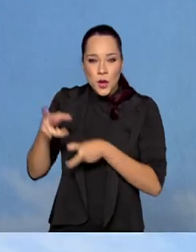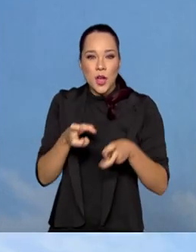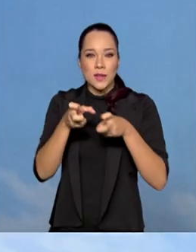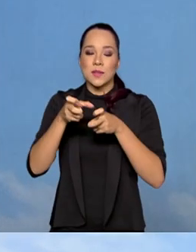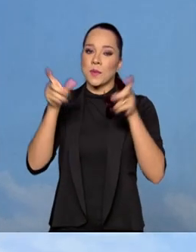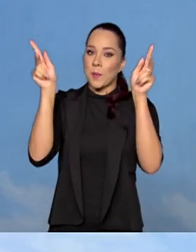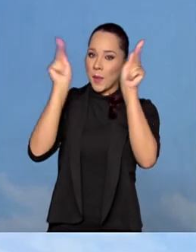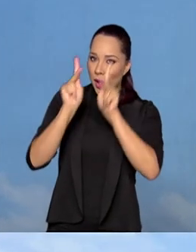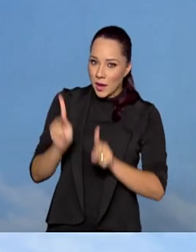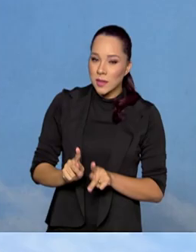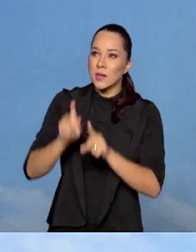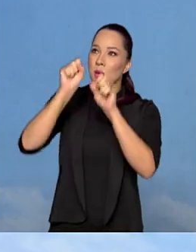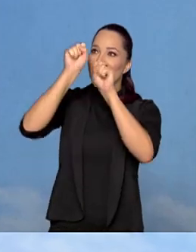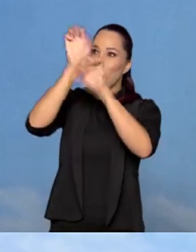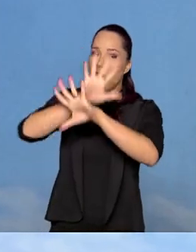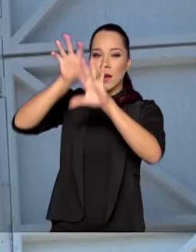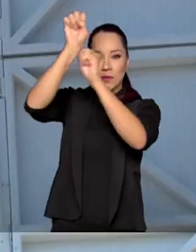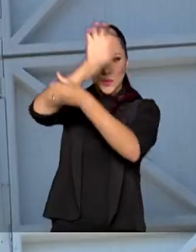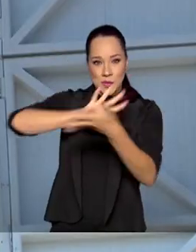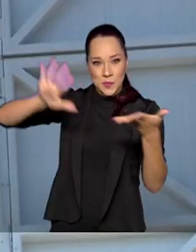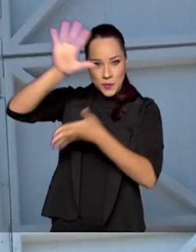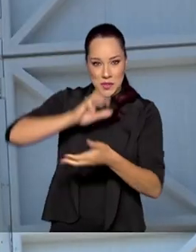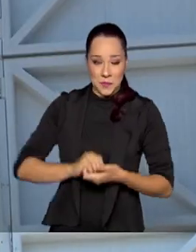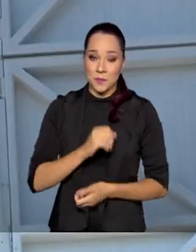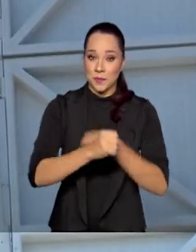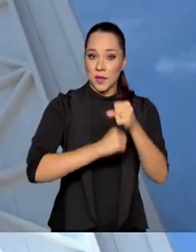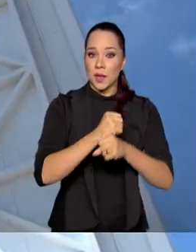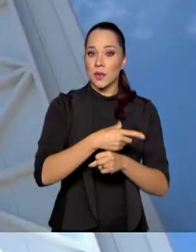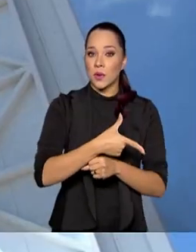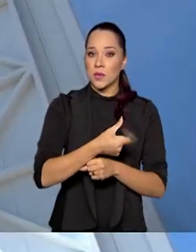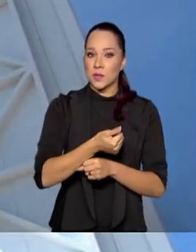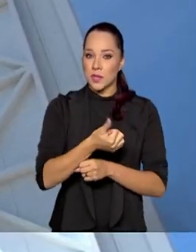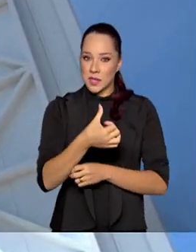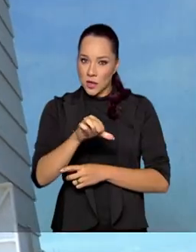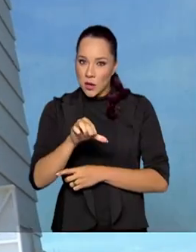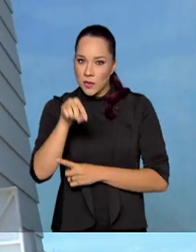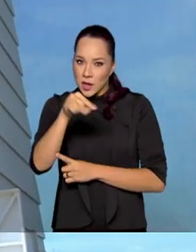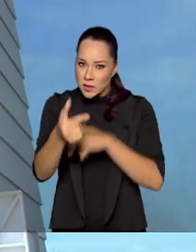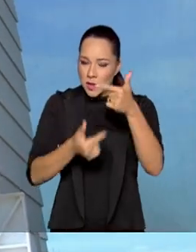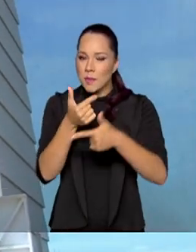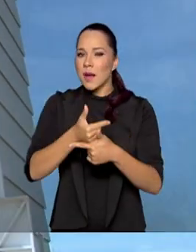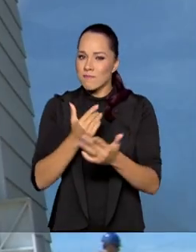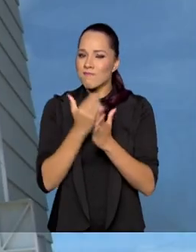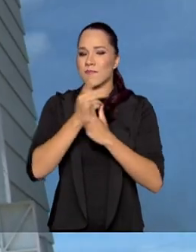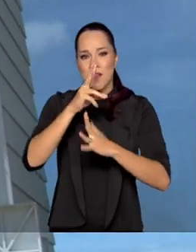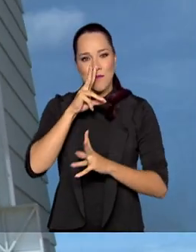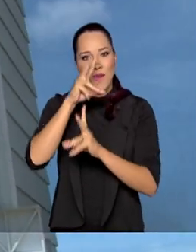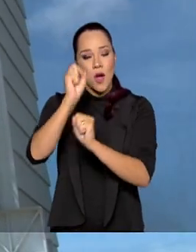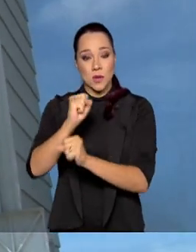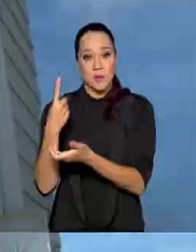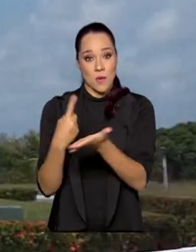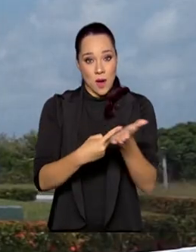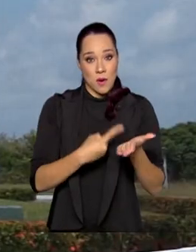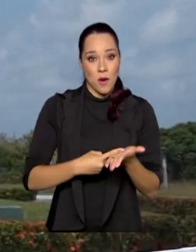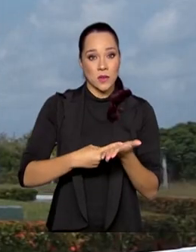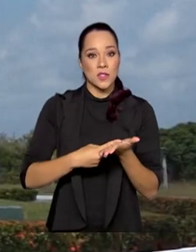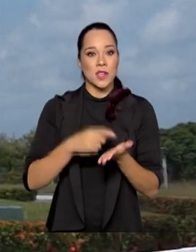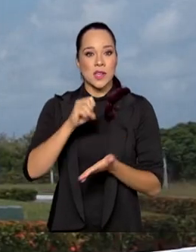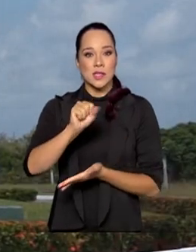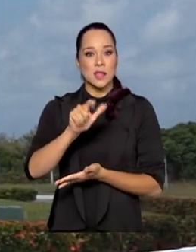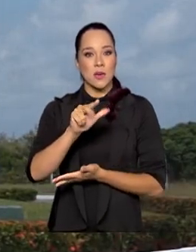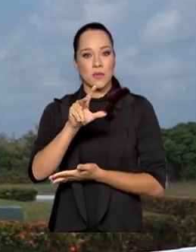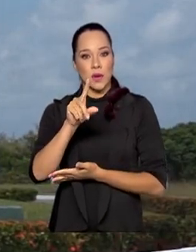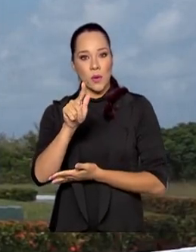pacífica o espaço. E desde 2019, essa atuação ganhou força com o acordo de salvaguardas